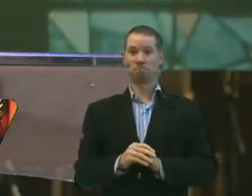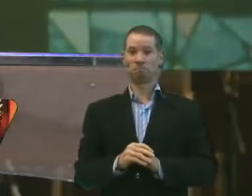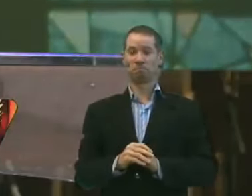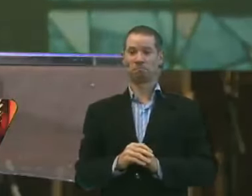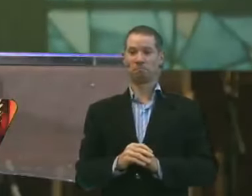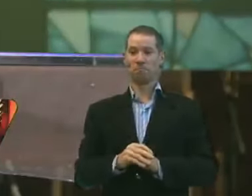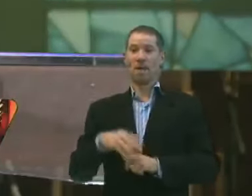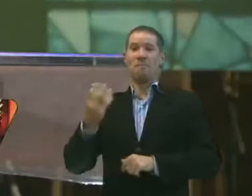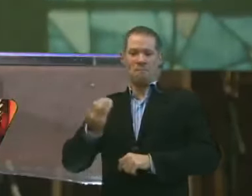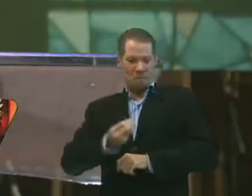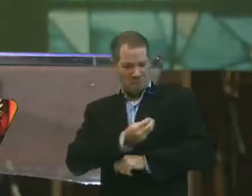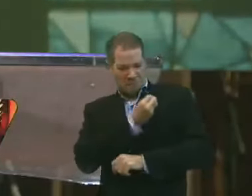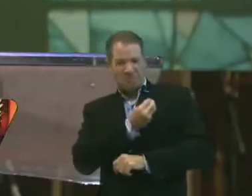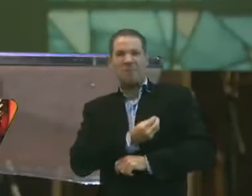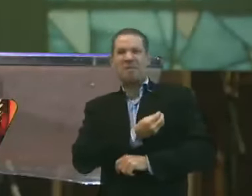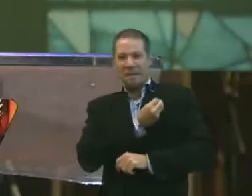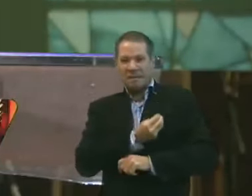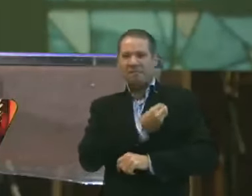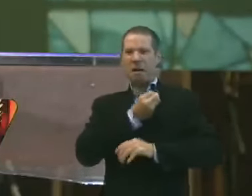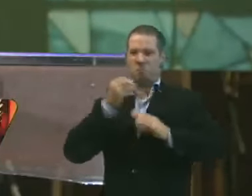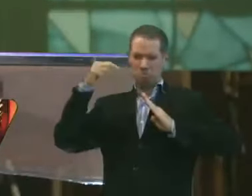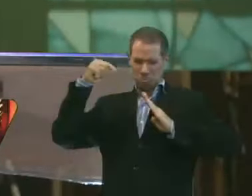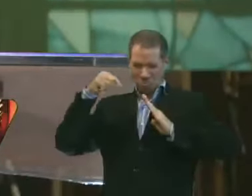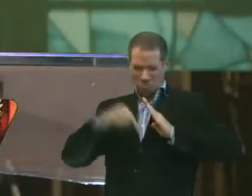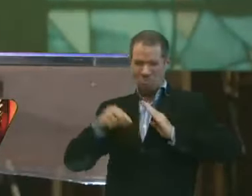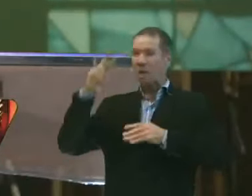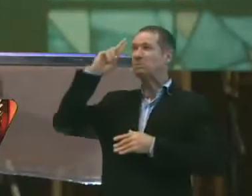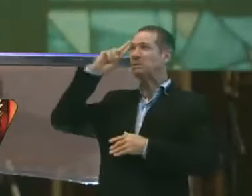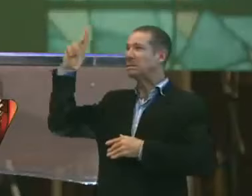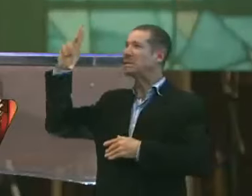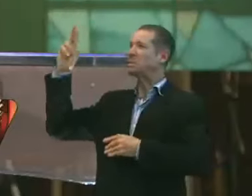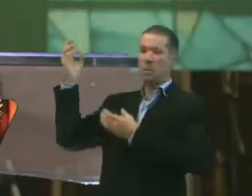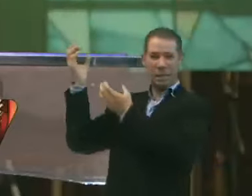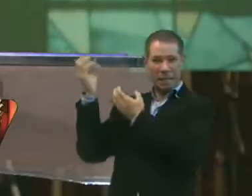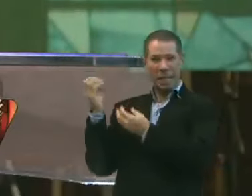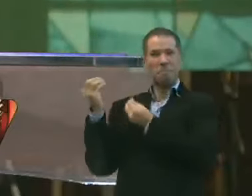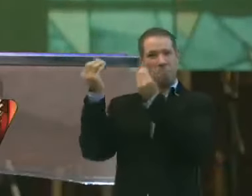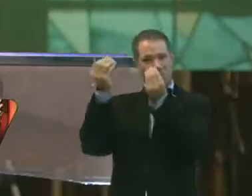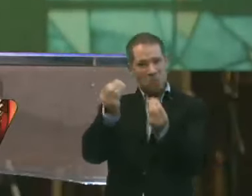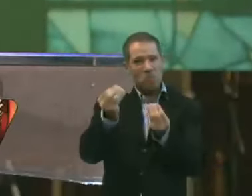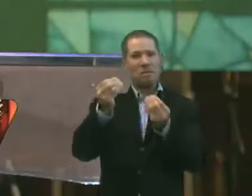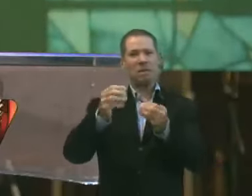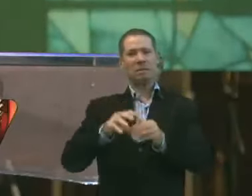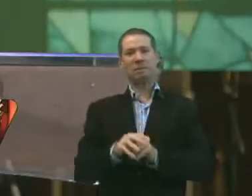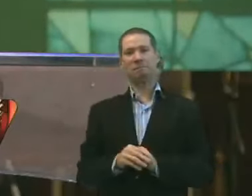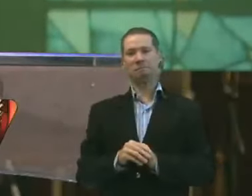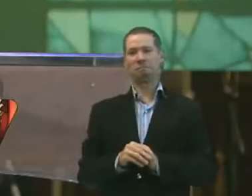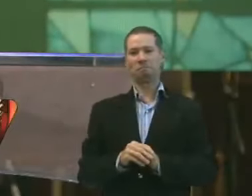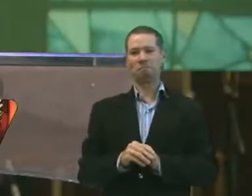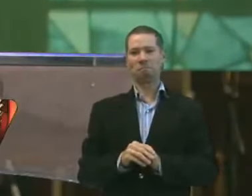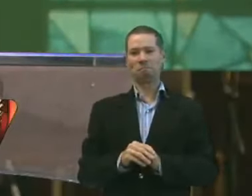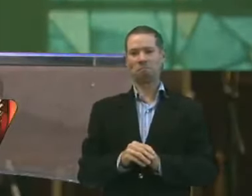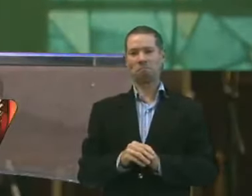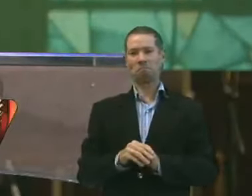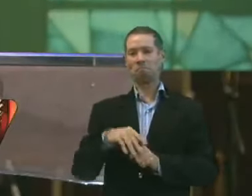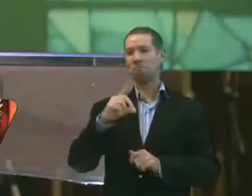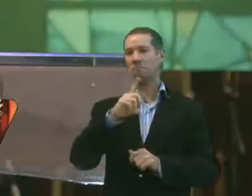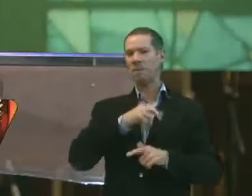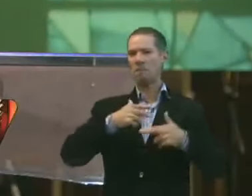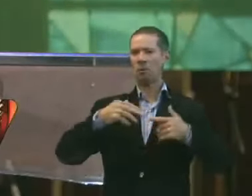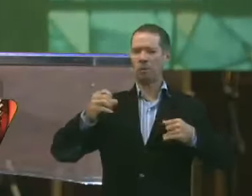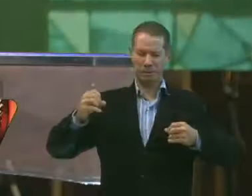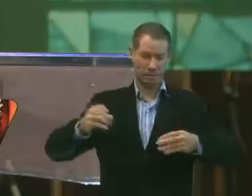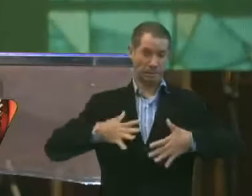Então viva. Intensamente. que o Senhor deseja te oferecer. E uma coisa que é muito